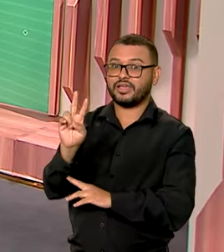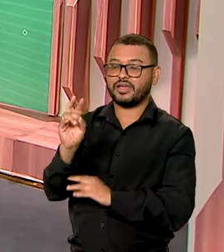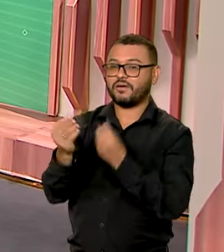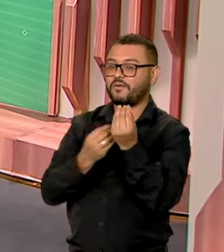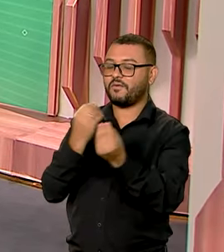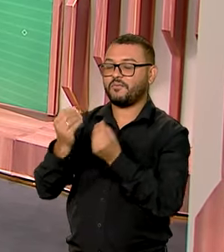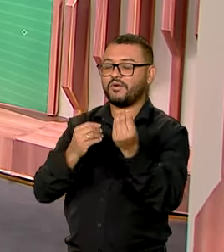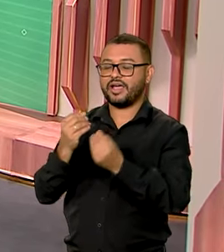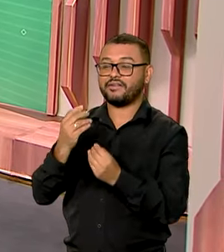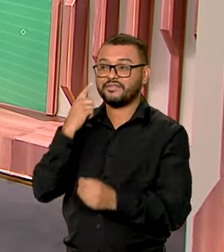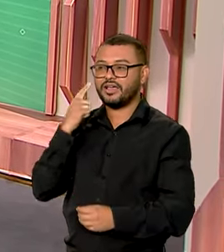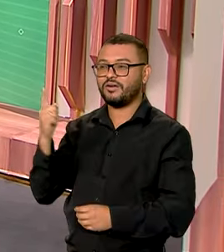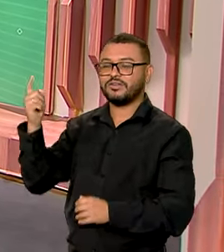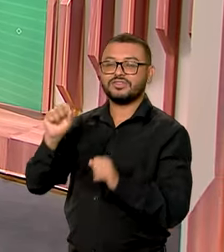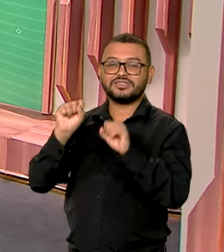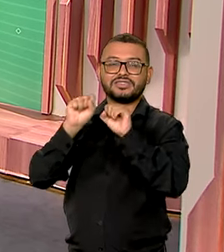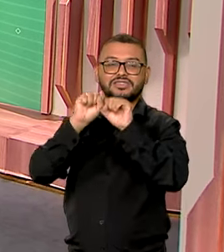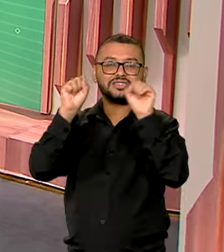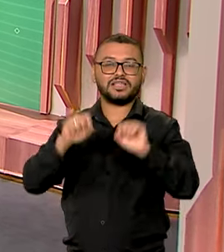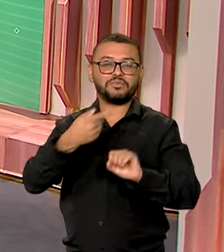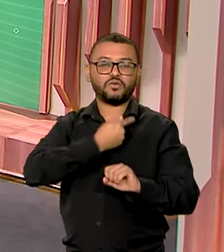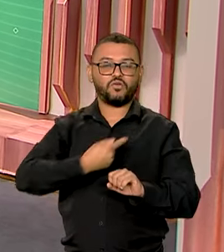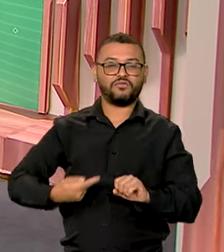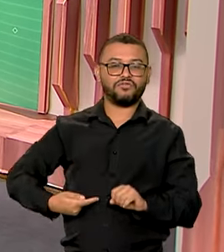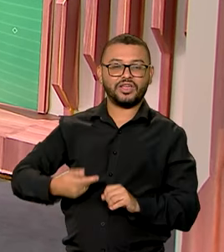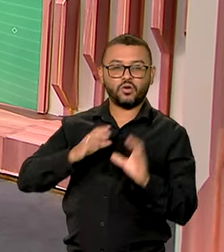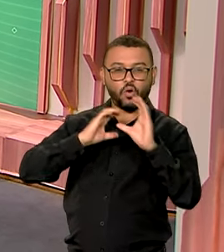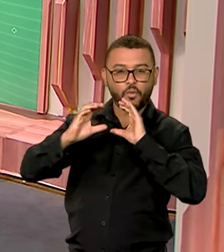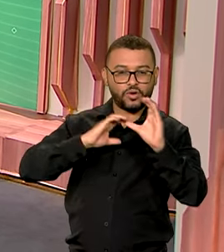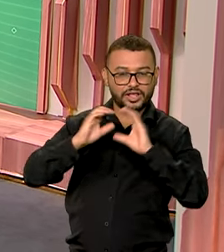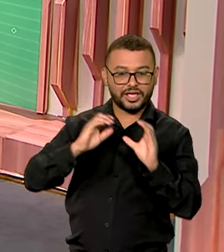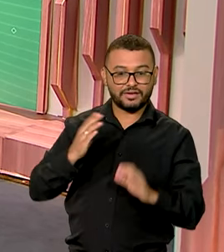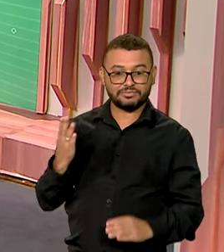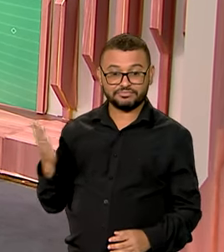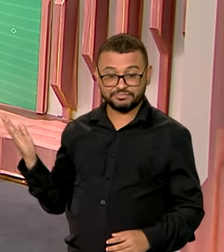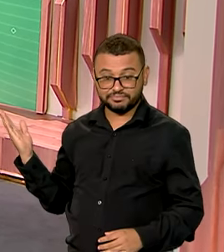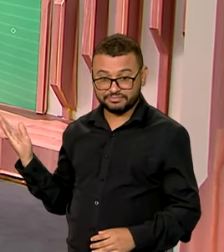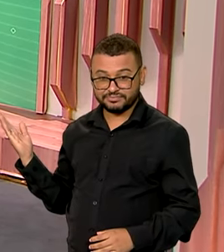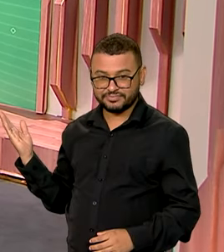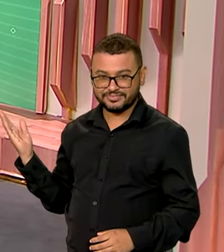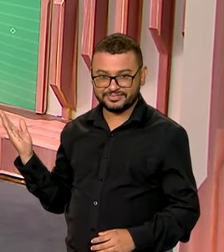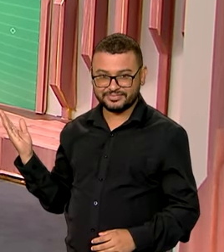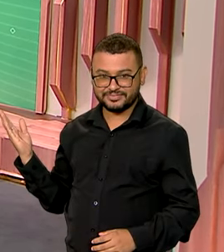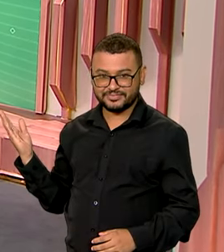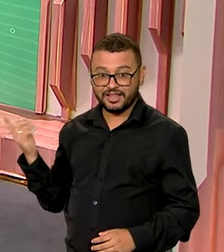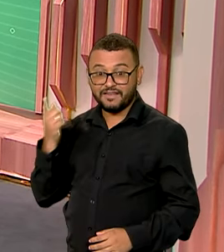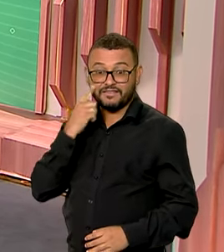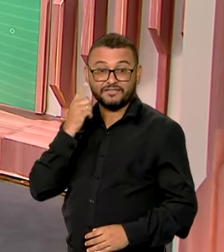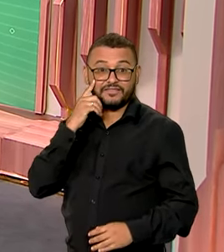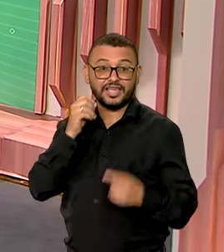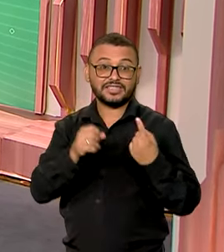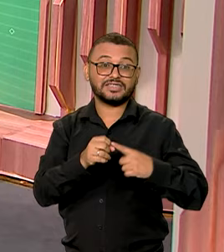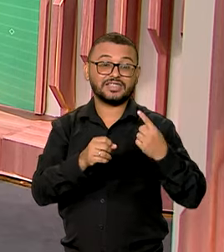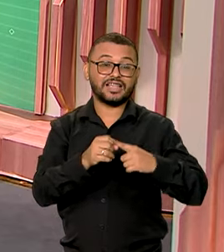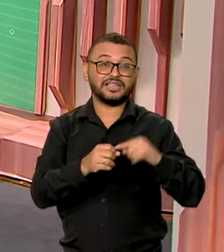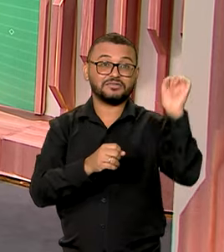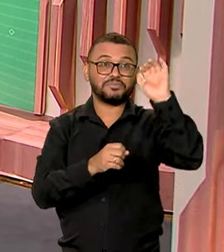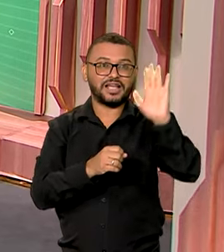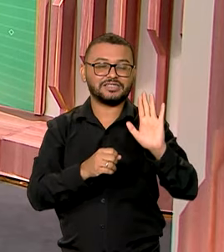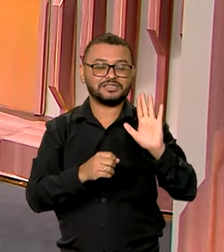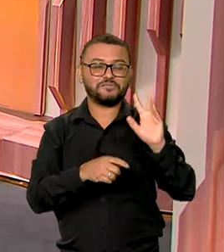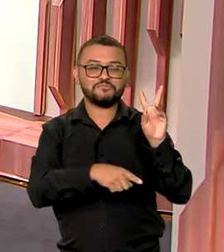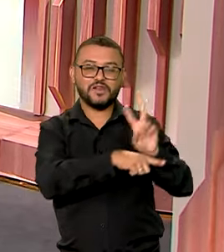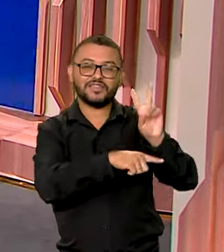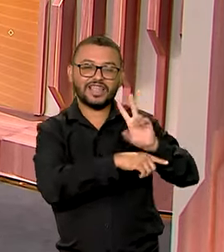Comunica.br, aquela plataforma que mostra as ações do governo federal. Vamos a um município brasileiro que preserva esse